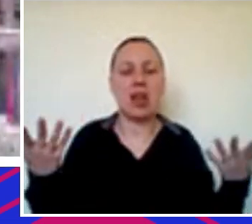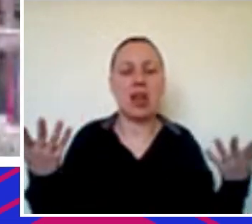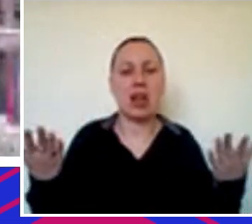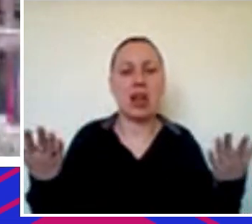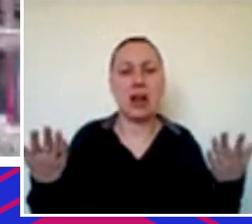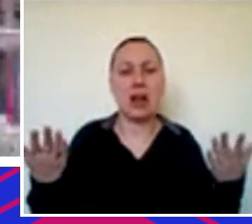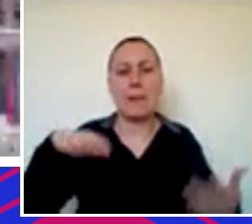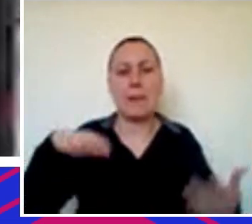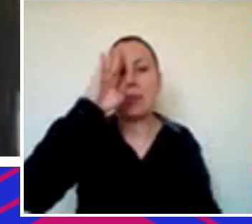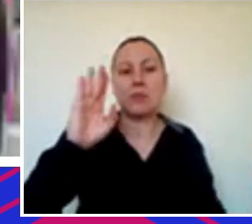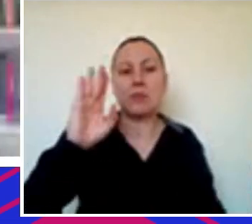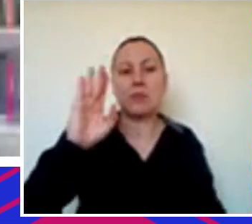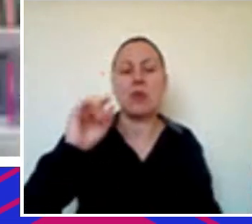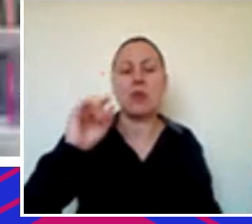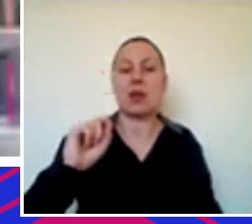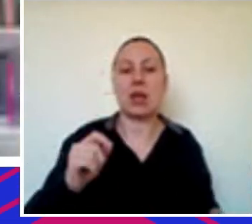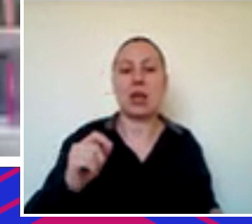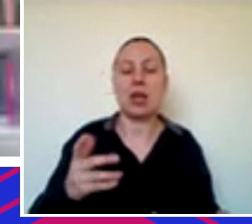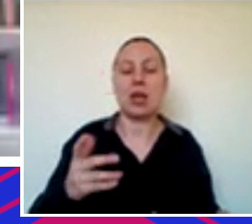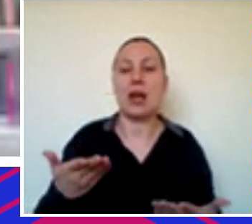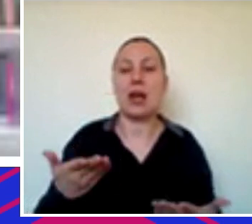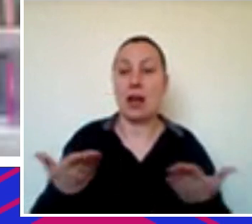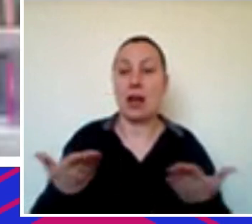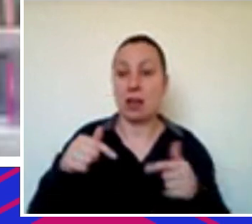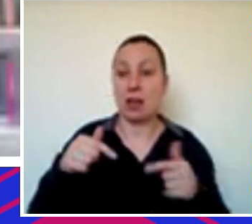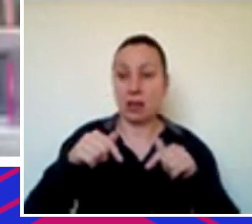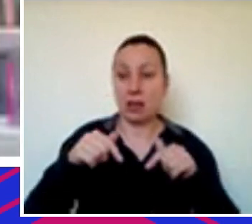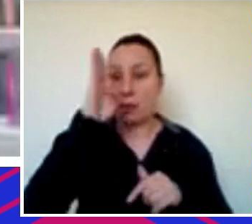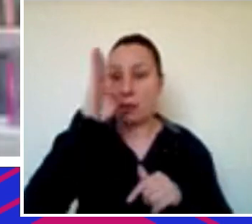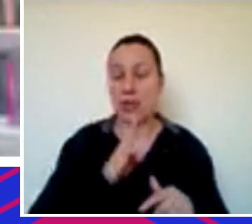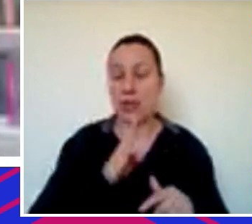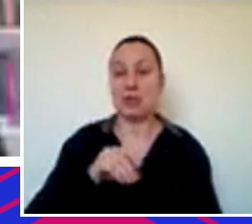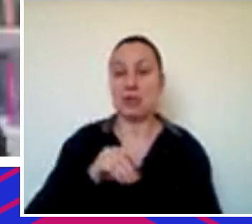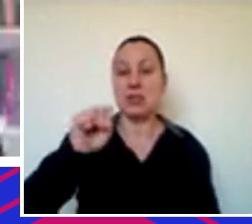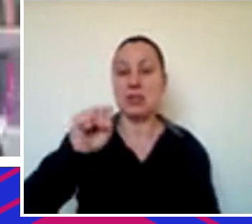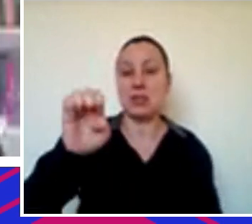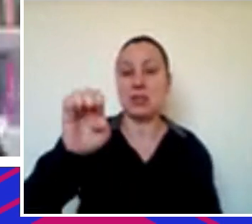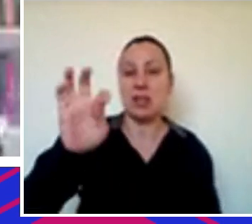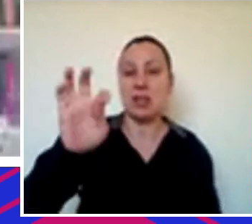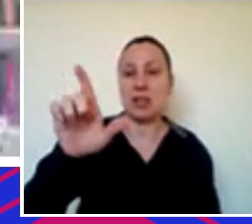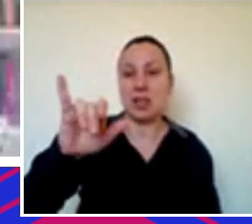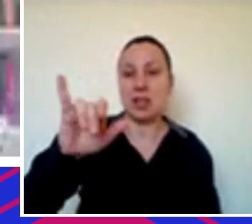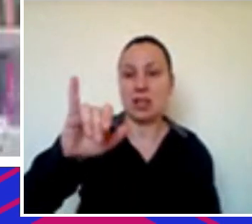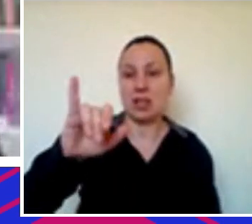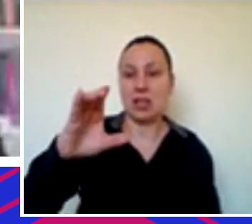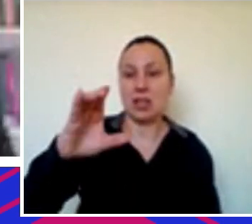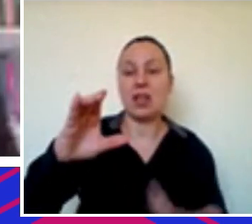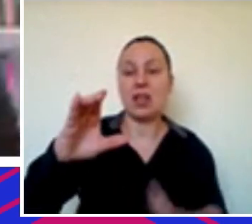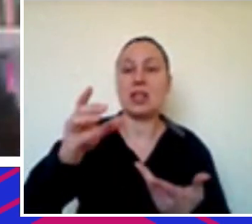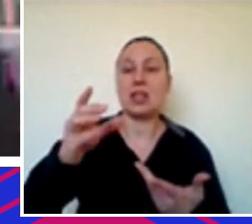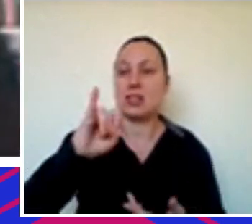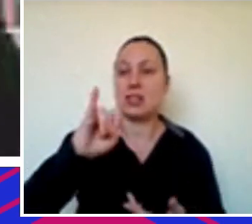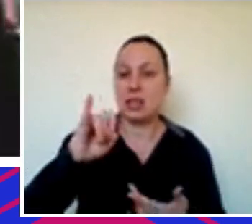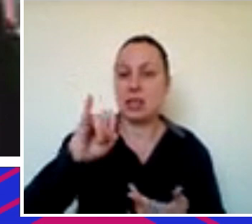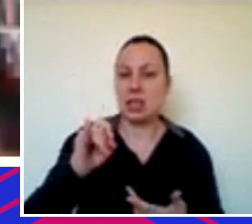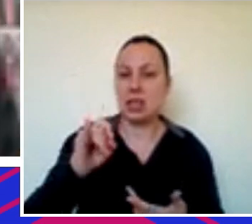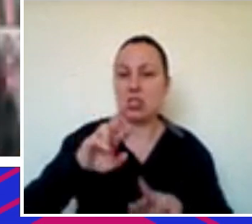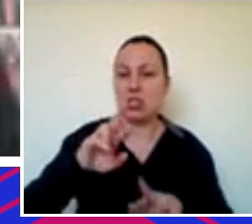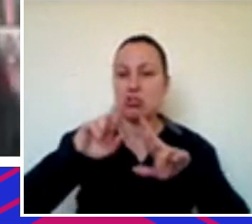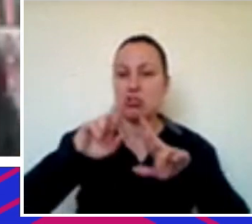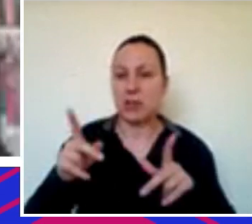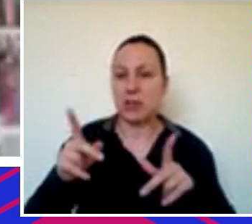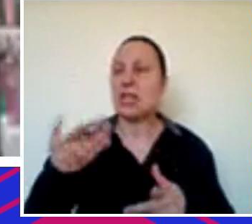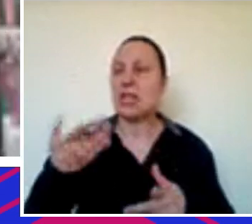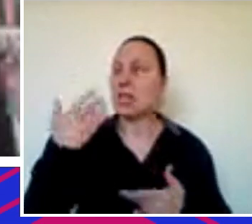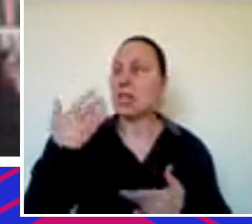situação como essa no Brasil com o Selic nessa taxa você tendo algo diferenciado um negócio que você sabe